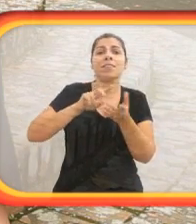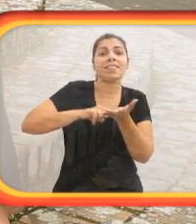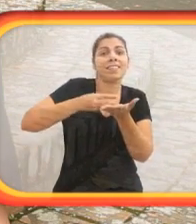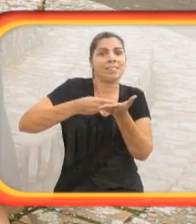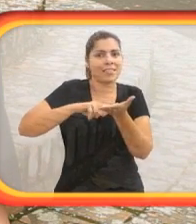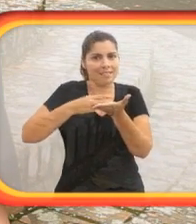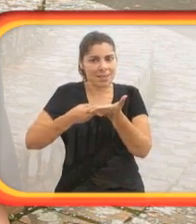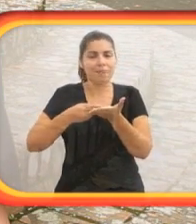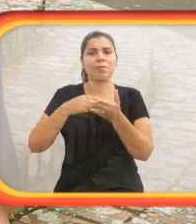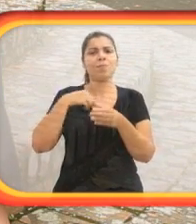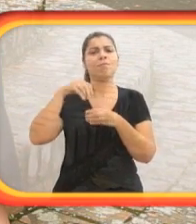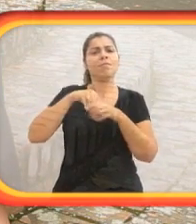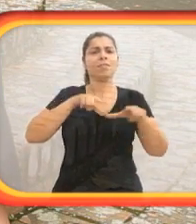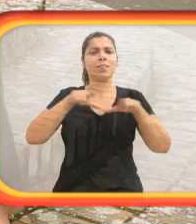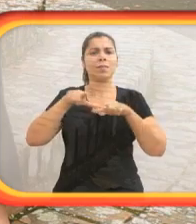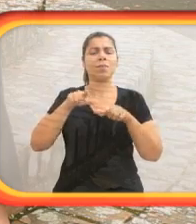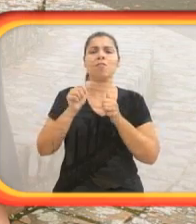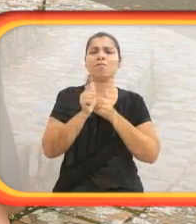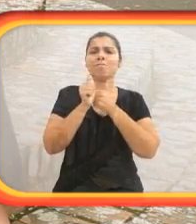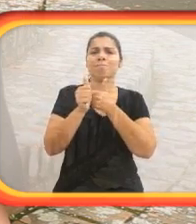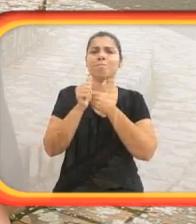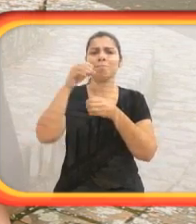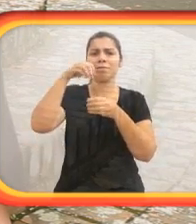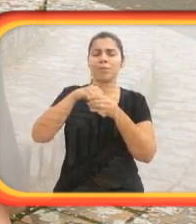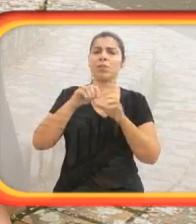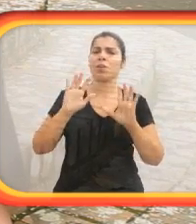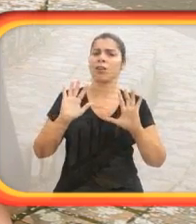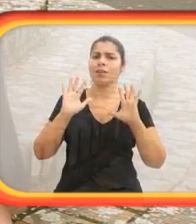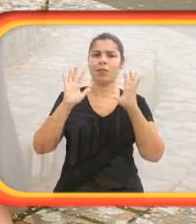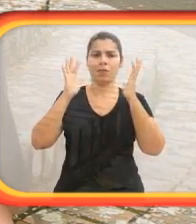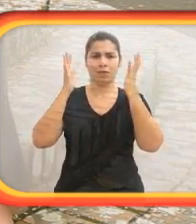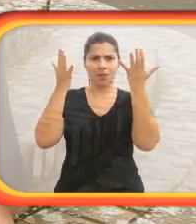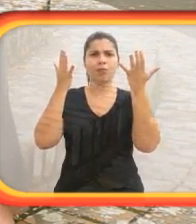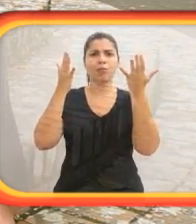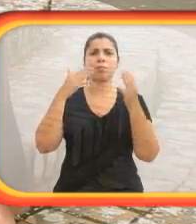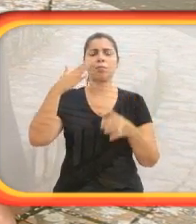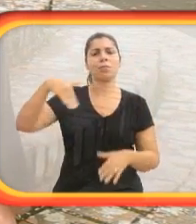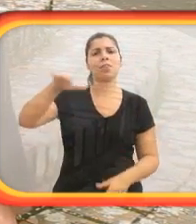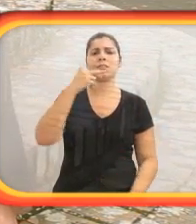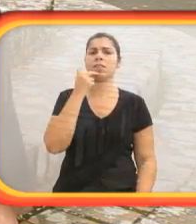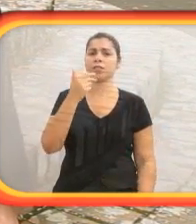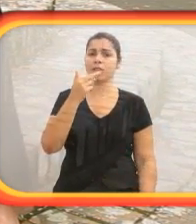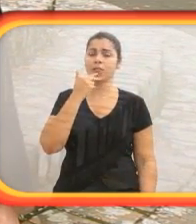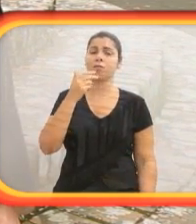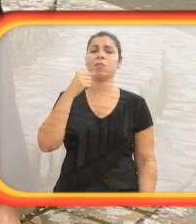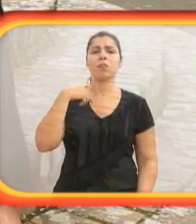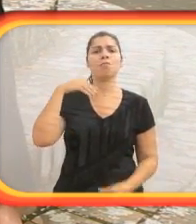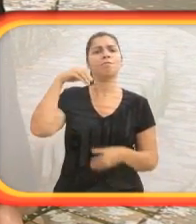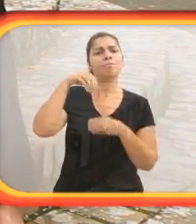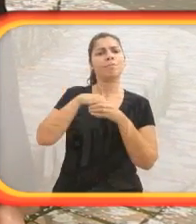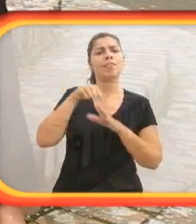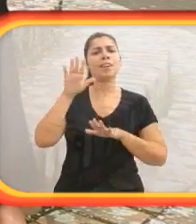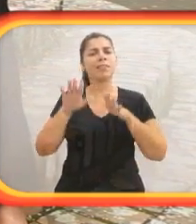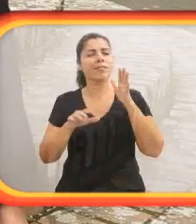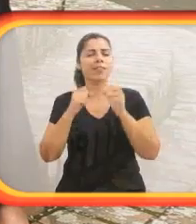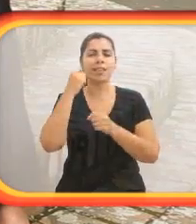Lá no meu país ainda fazia interpretações. Porque eu trabalho numa